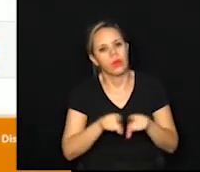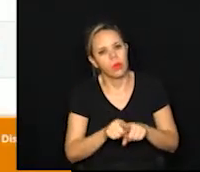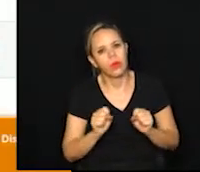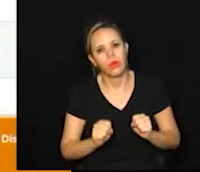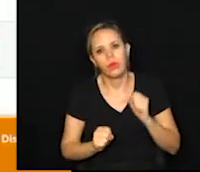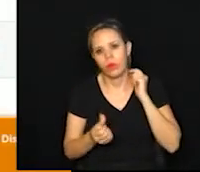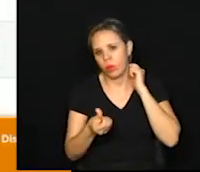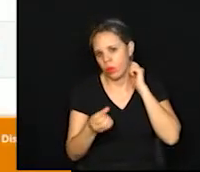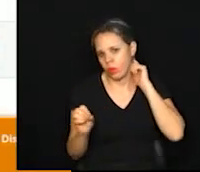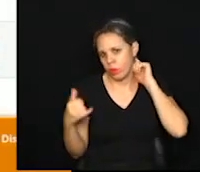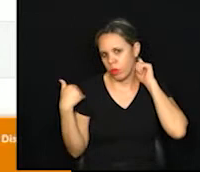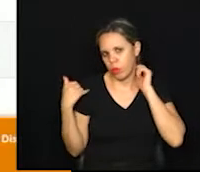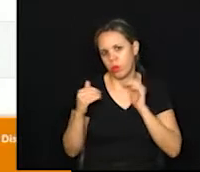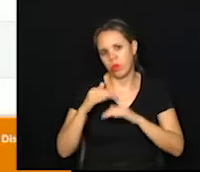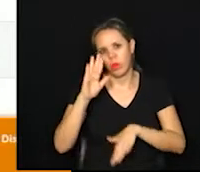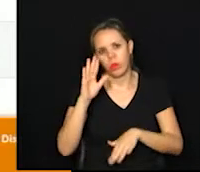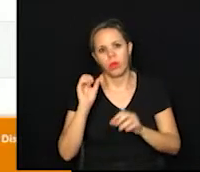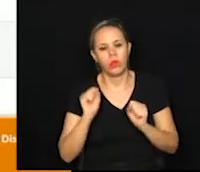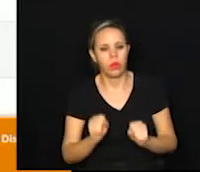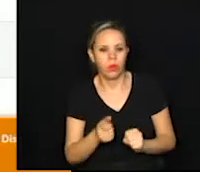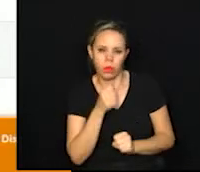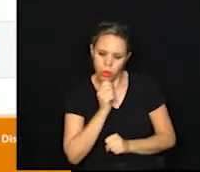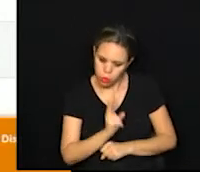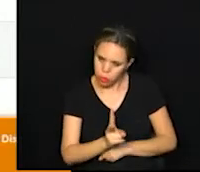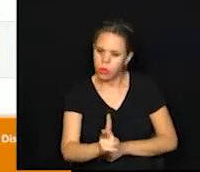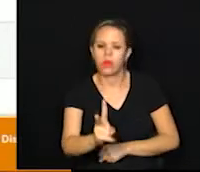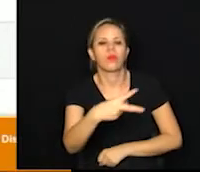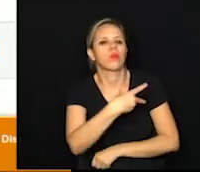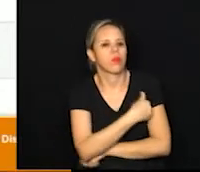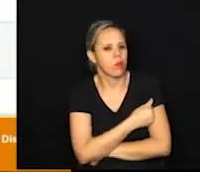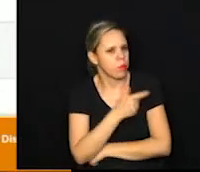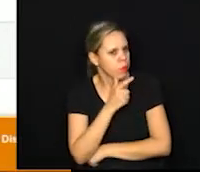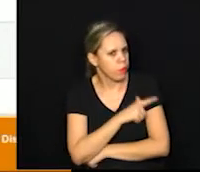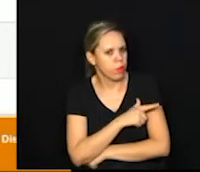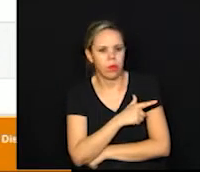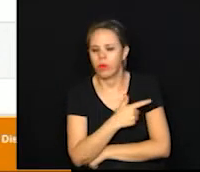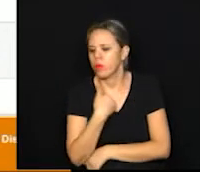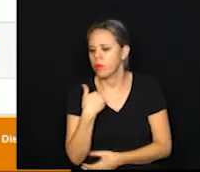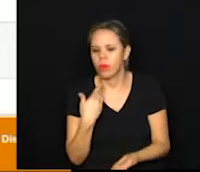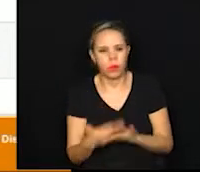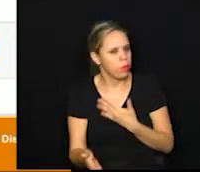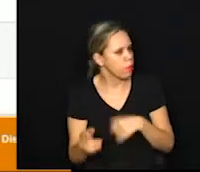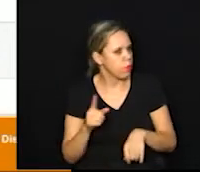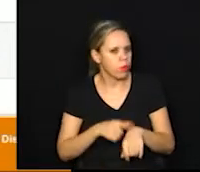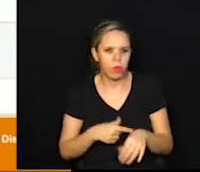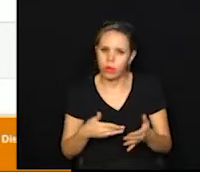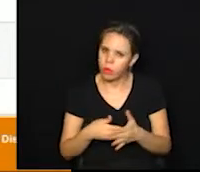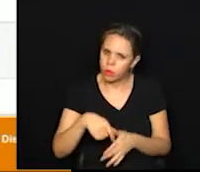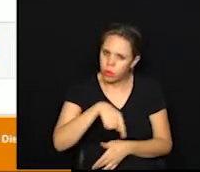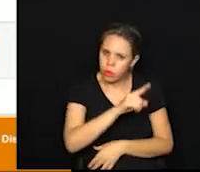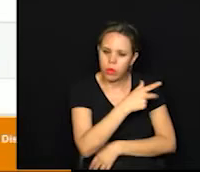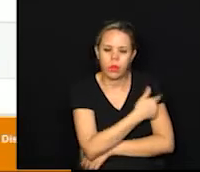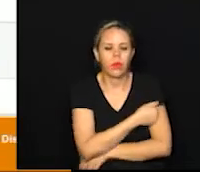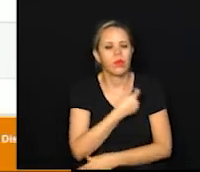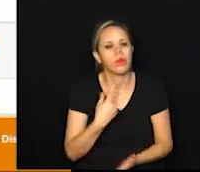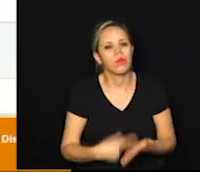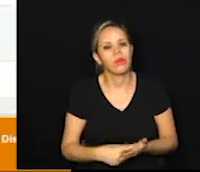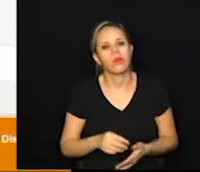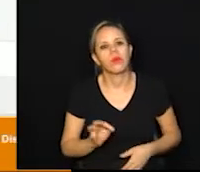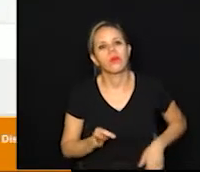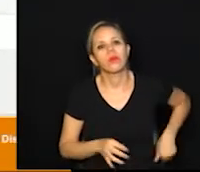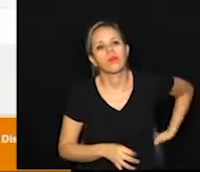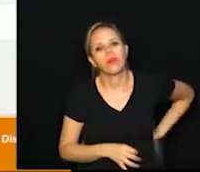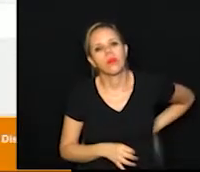Quem tem 60 anos ou mais ainda pode se vacinar, você não perdeu o prazo, corre para fazer o agendamento.